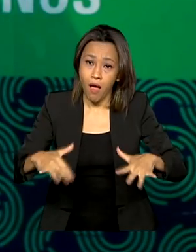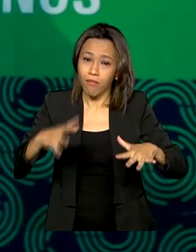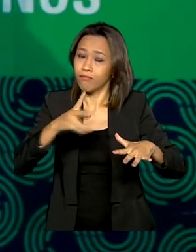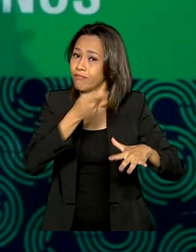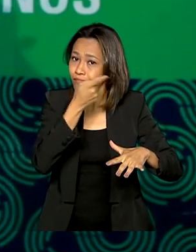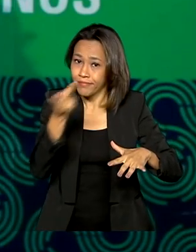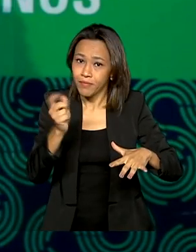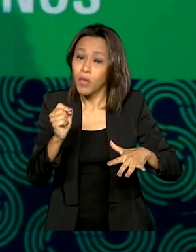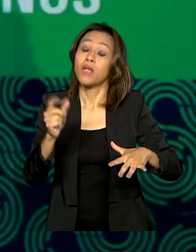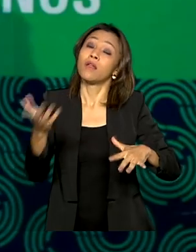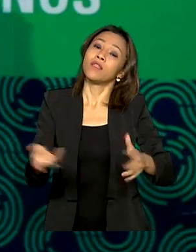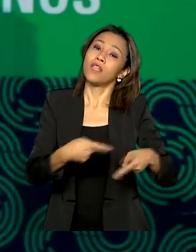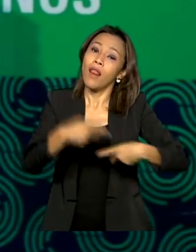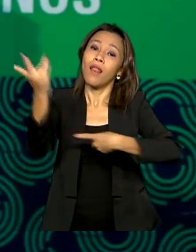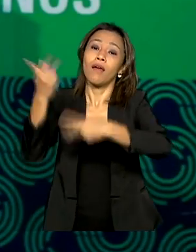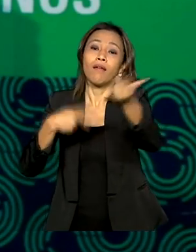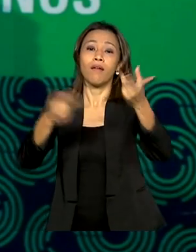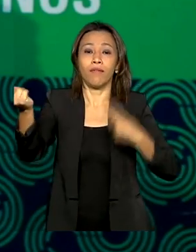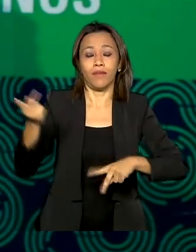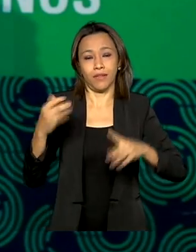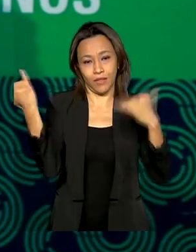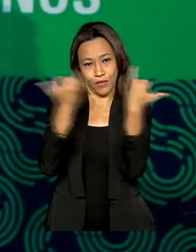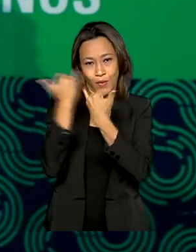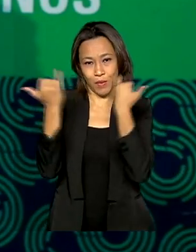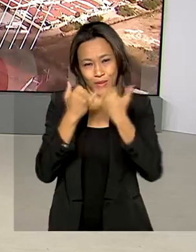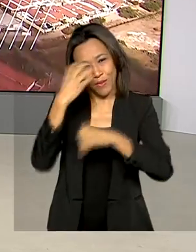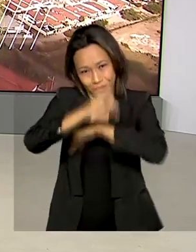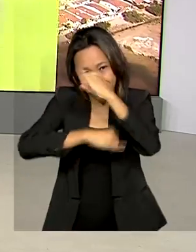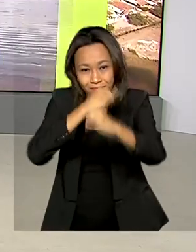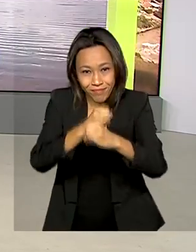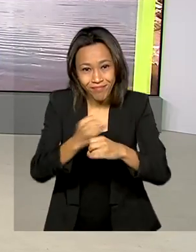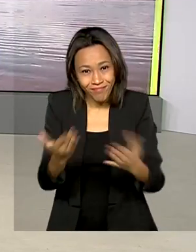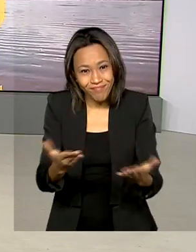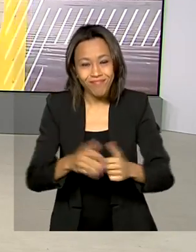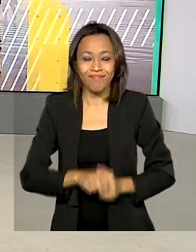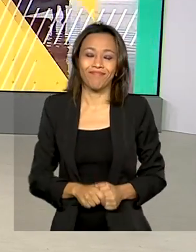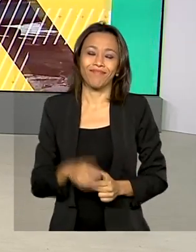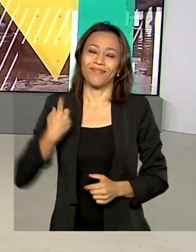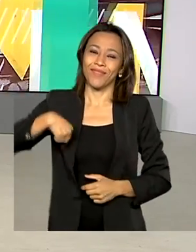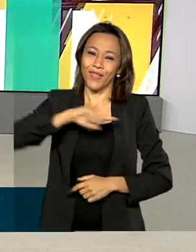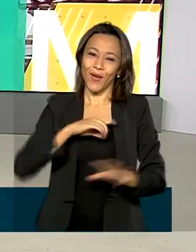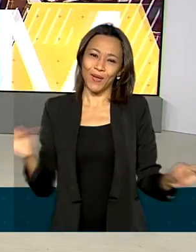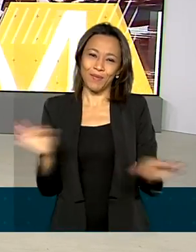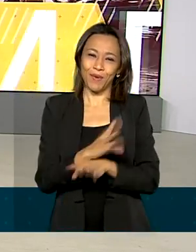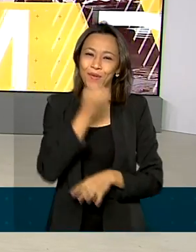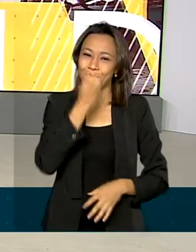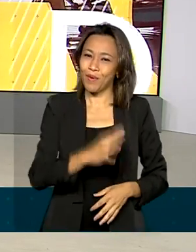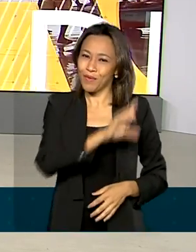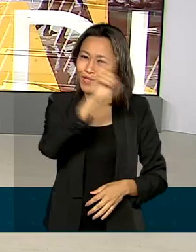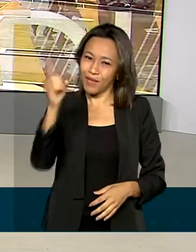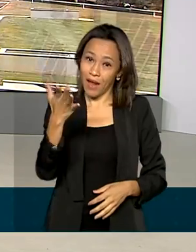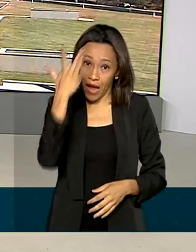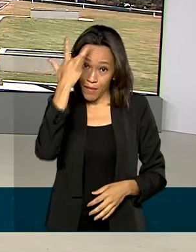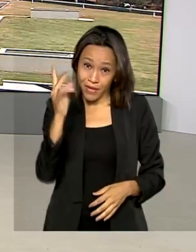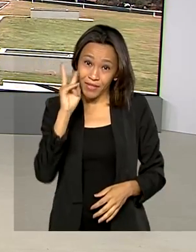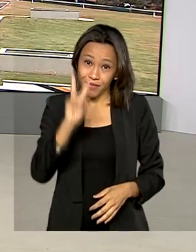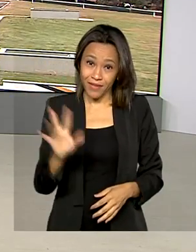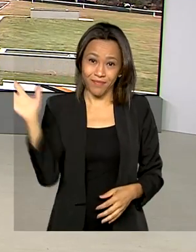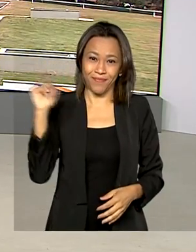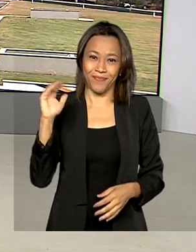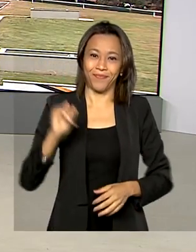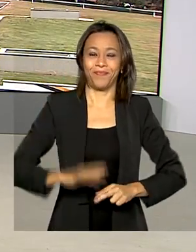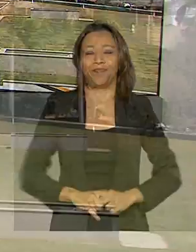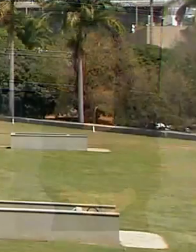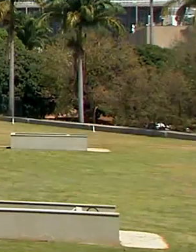leva as informações para eles, virtualmente. A gente fica por aqui, um bom dia para você, nos vemos amanhã. Até lá.